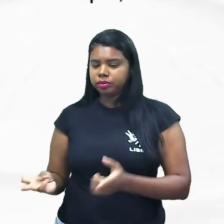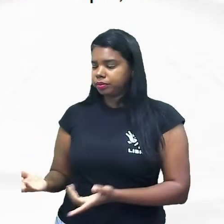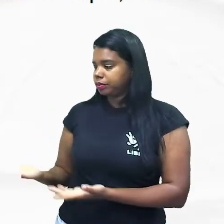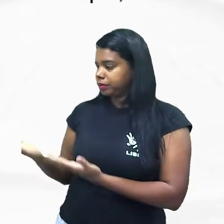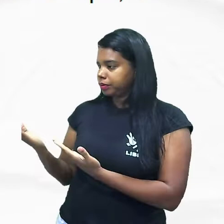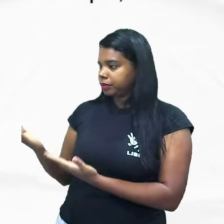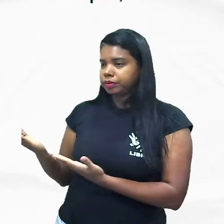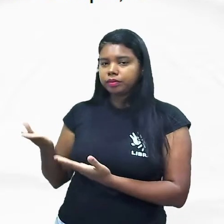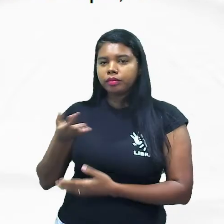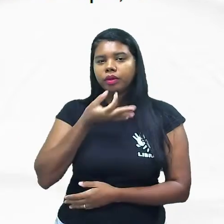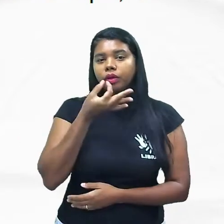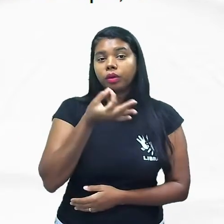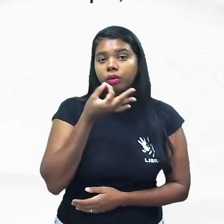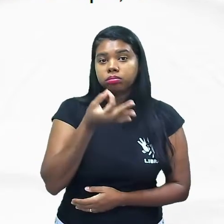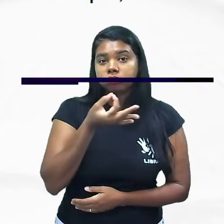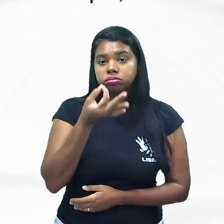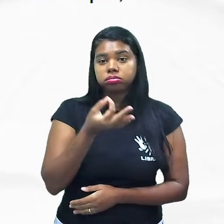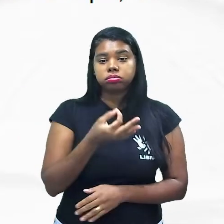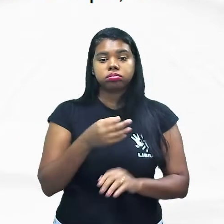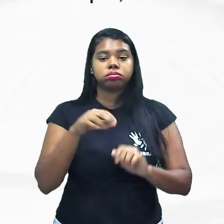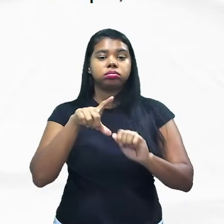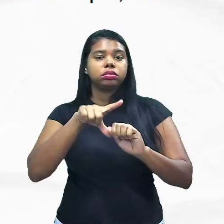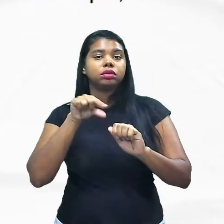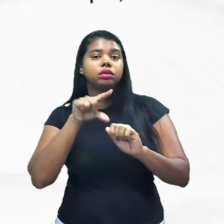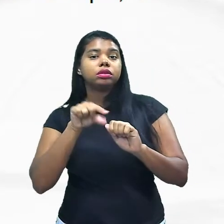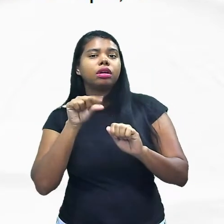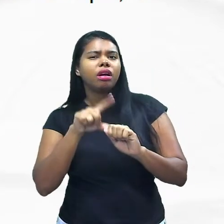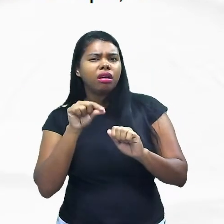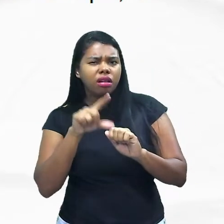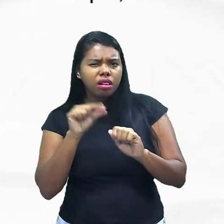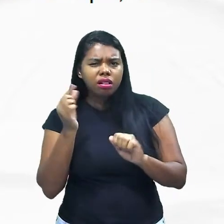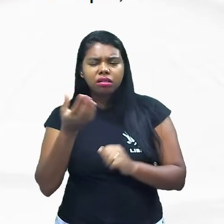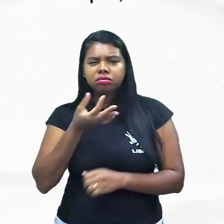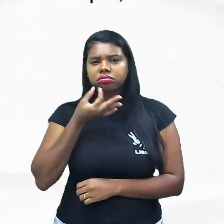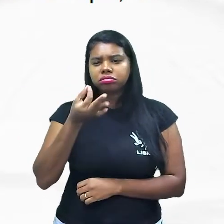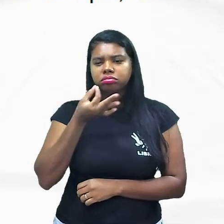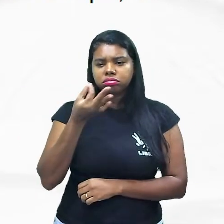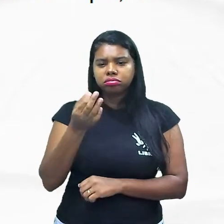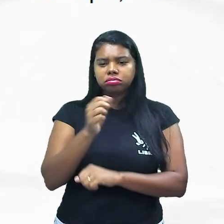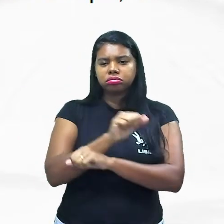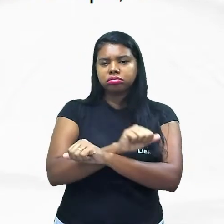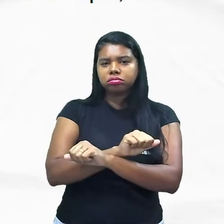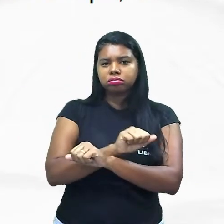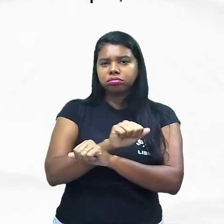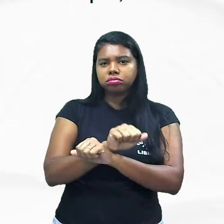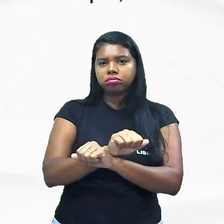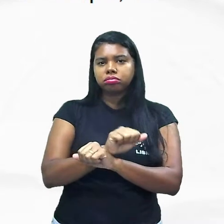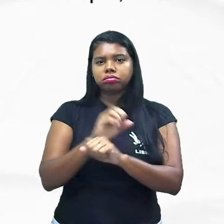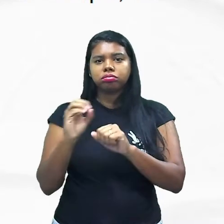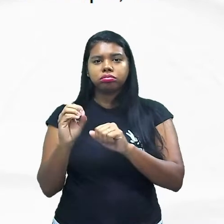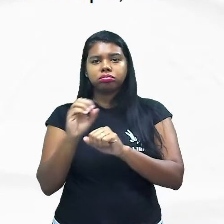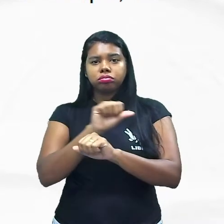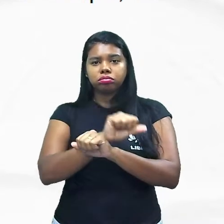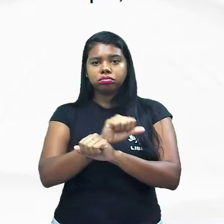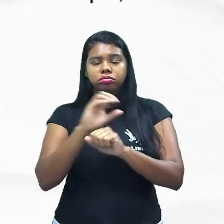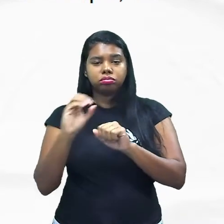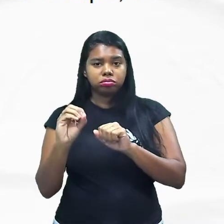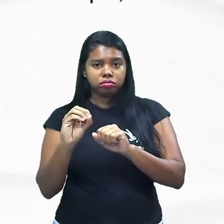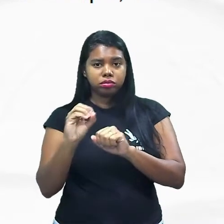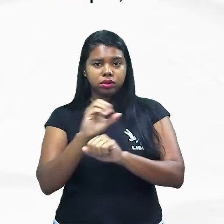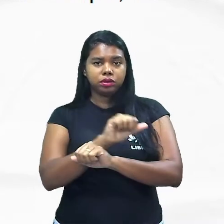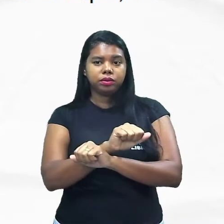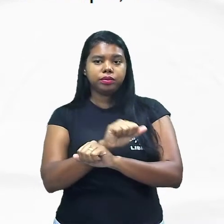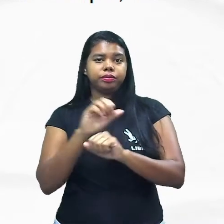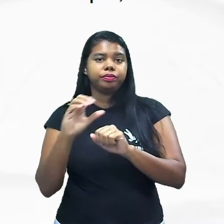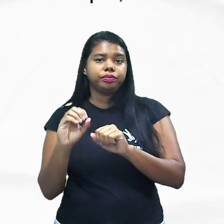coloca lá opinião artigo de opinião ó se é o artigo de opinião ele já está no gênero textual e o artigo o autor